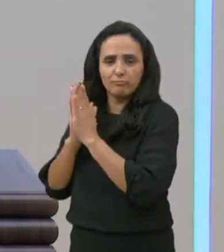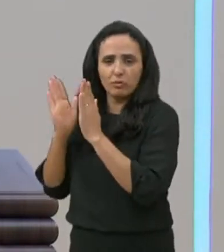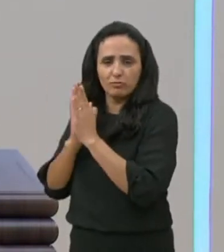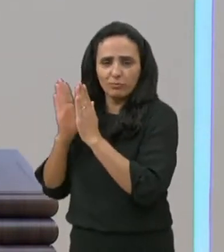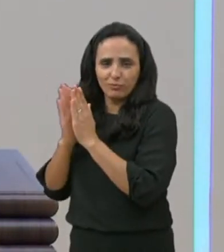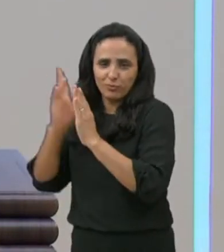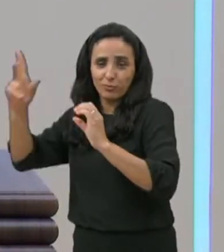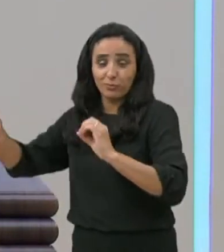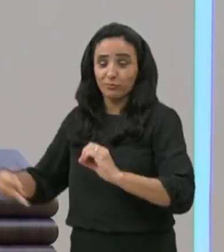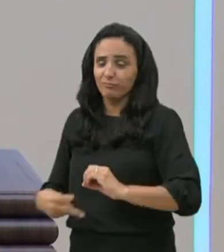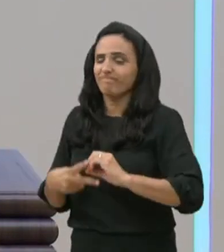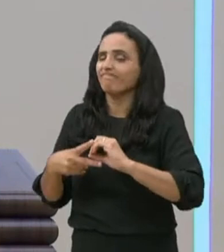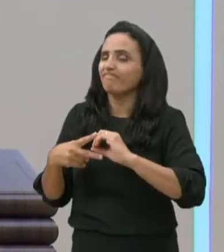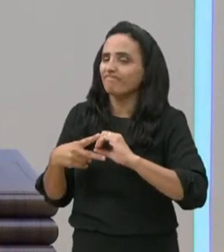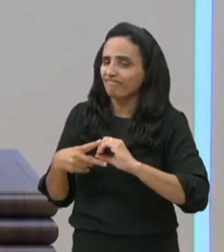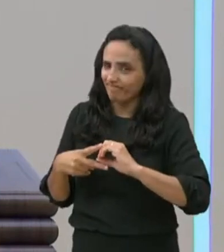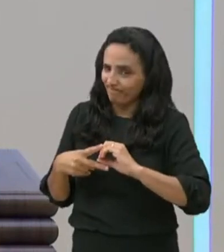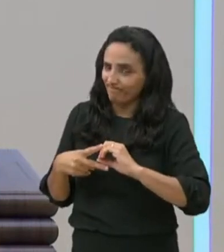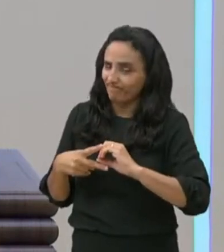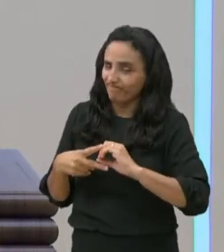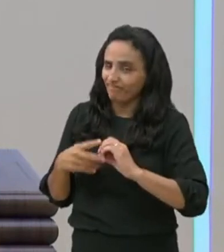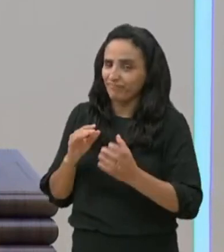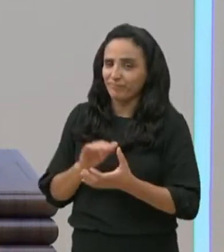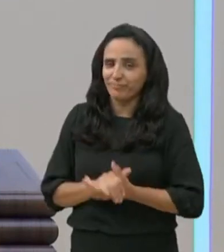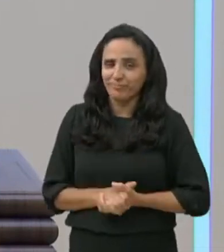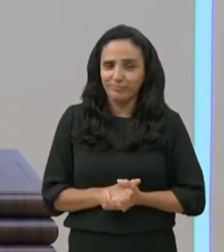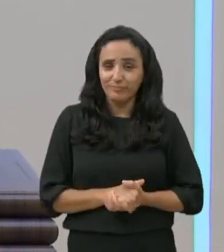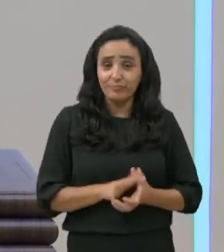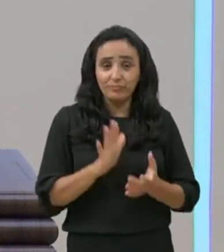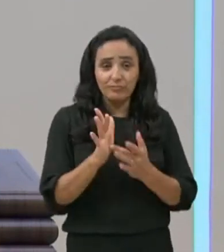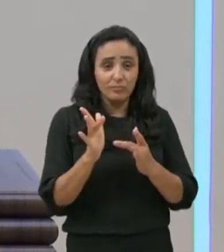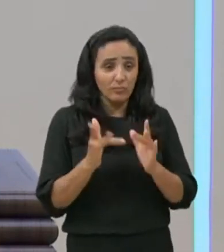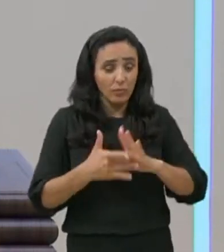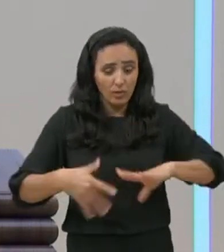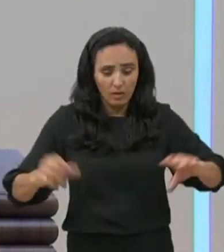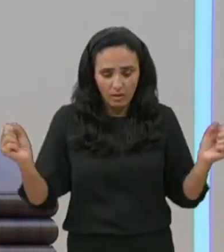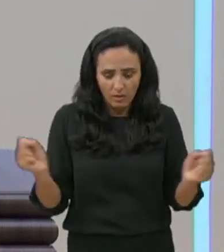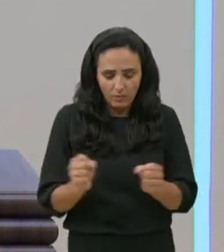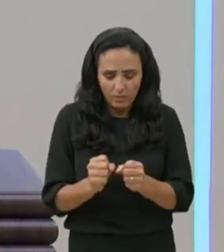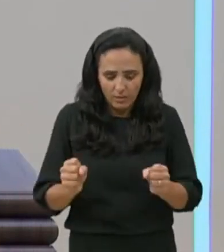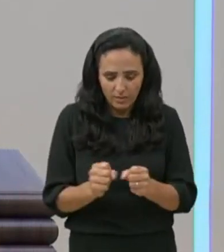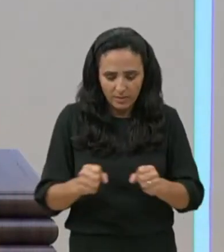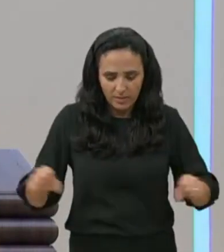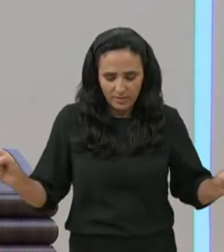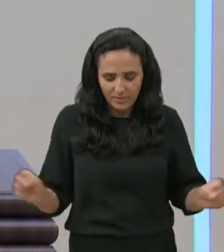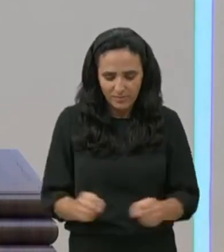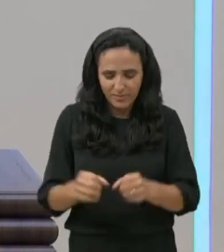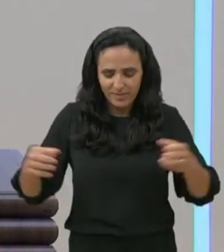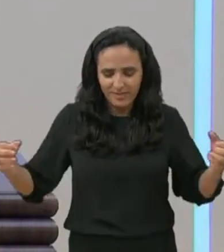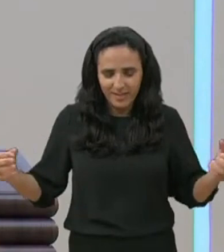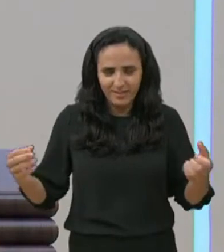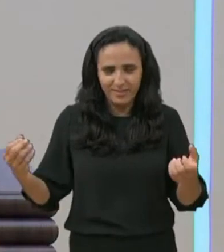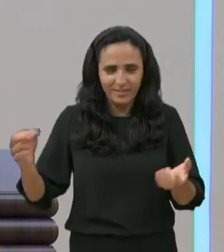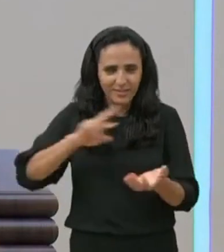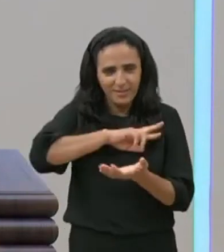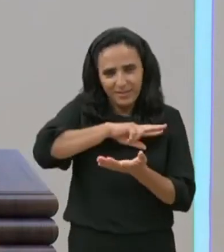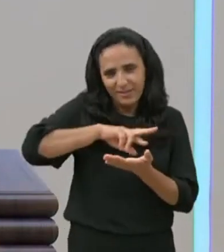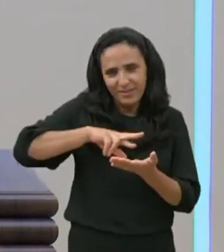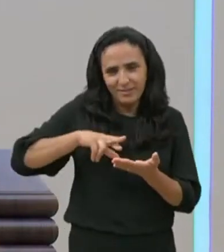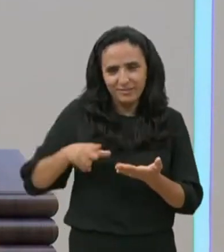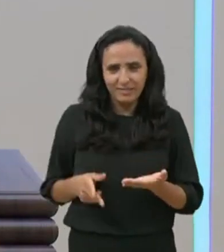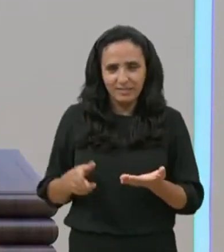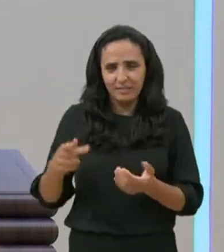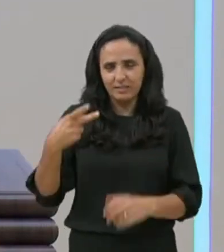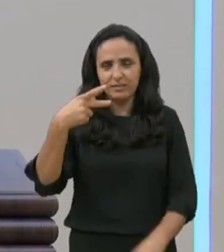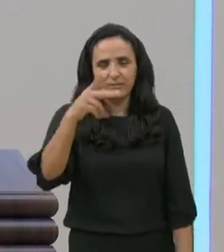rede Brasil, de comunicação, e Jesus, ele vai operar milagre, milagre da cura, é através, da tua,